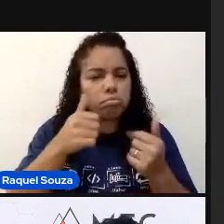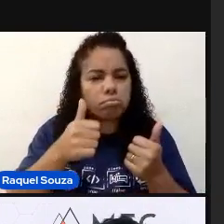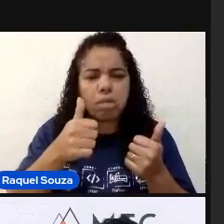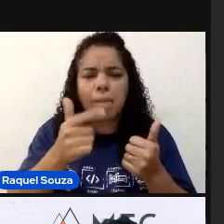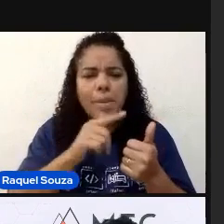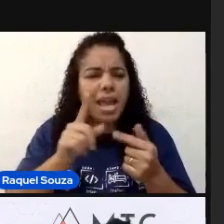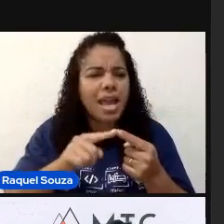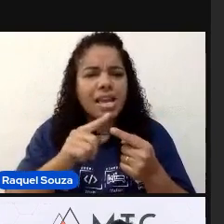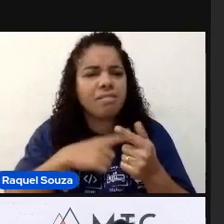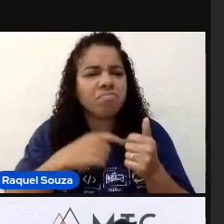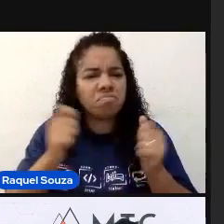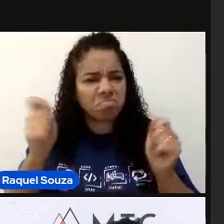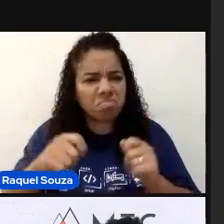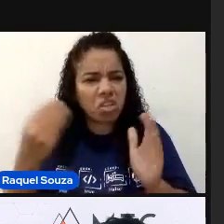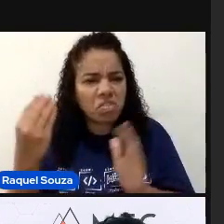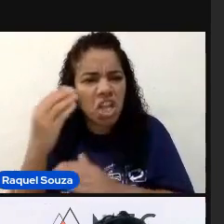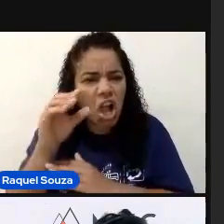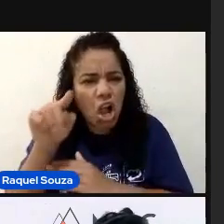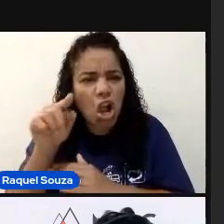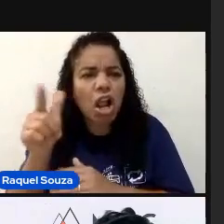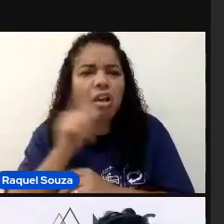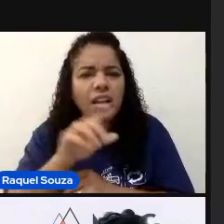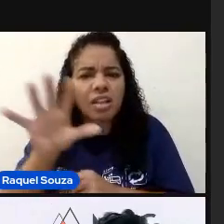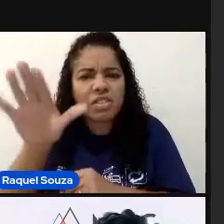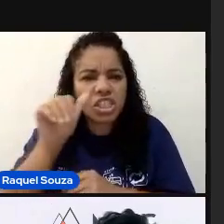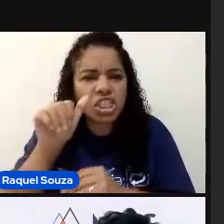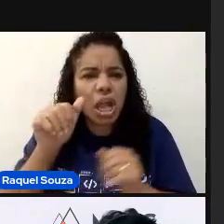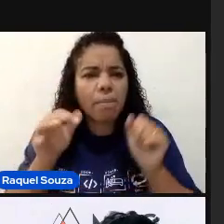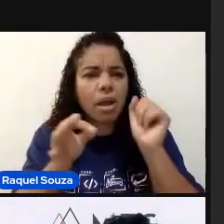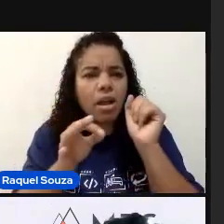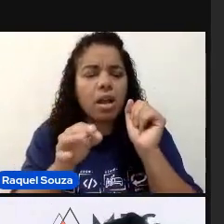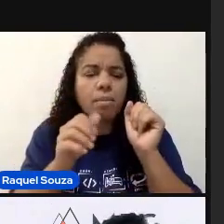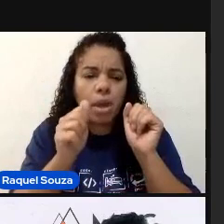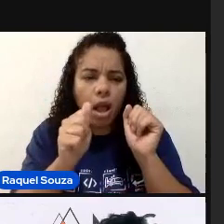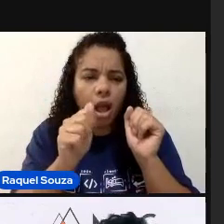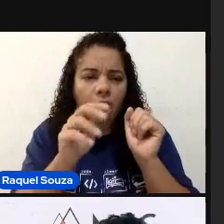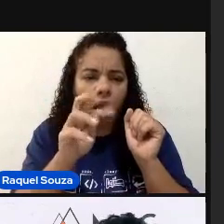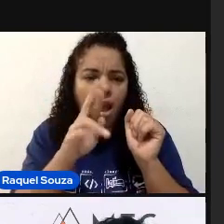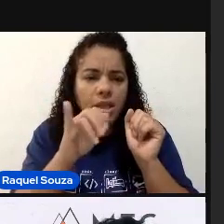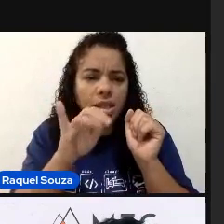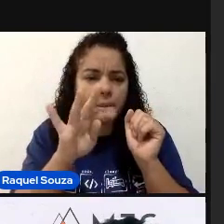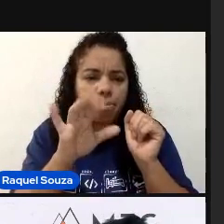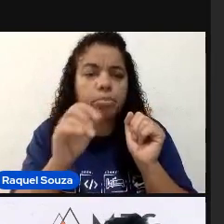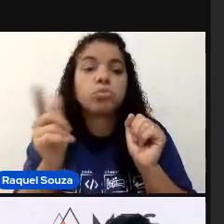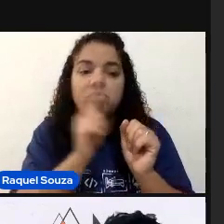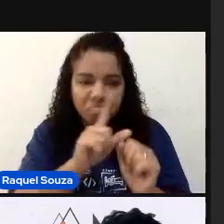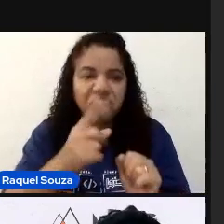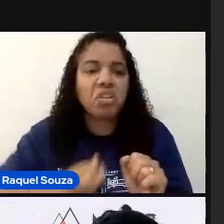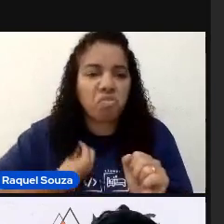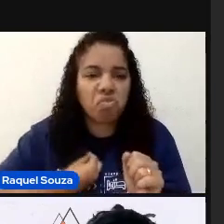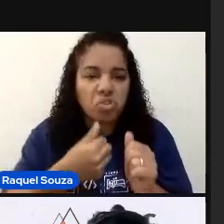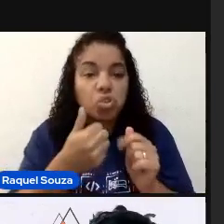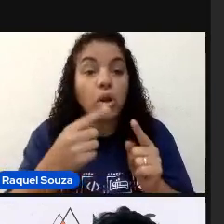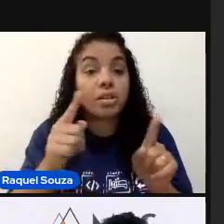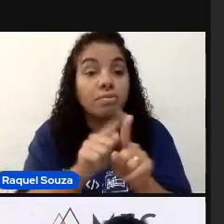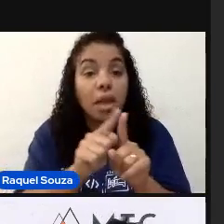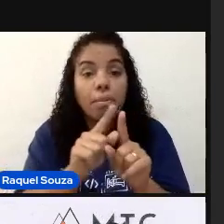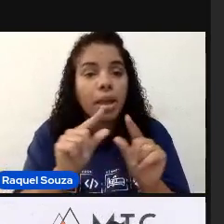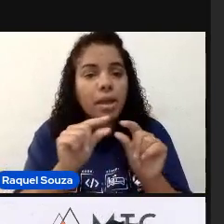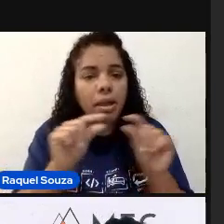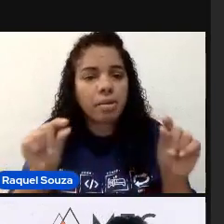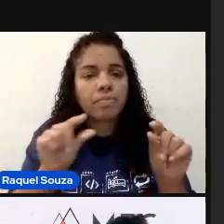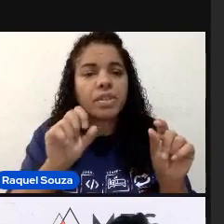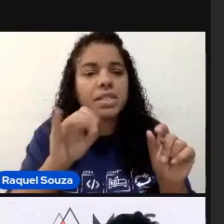Você só coloca lá... Que você quer chamar pelo código, pelo atributo. E funciona. E a sintaxe é bem simples.